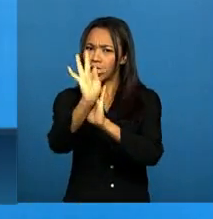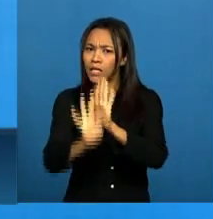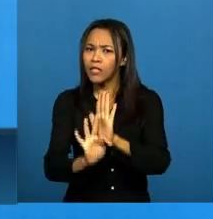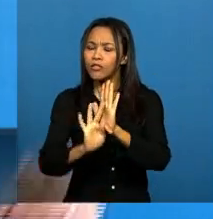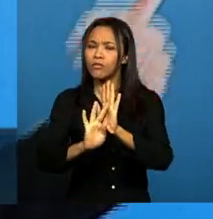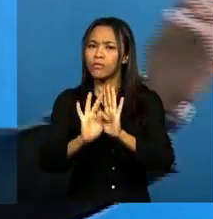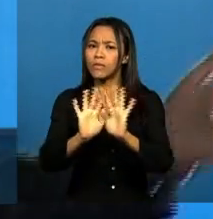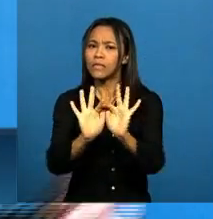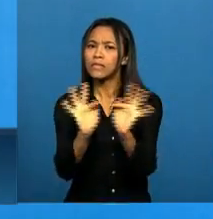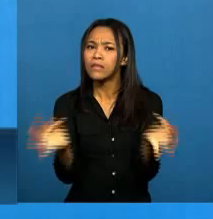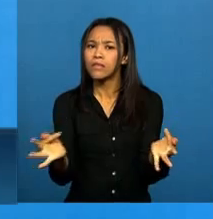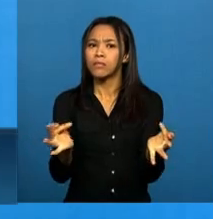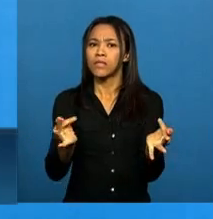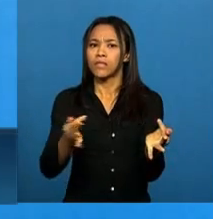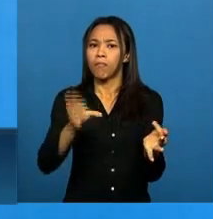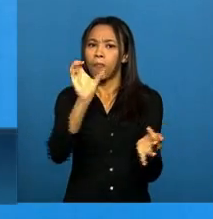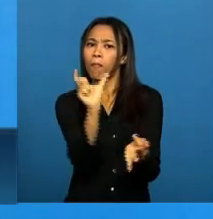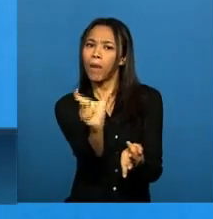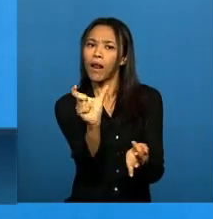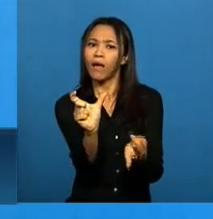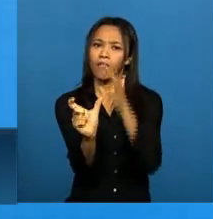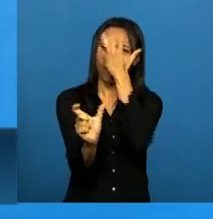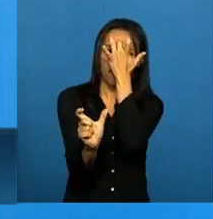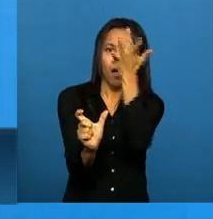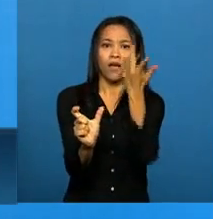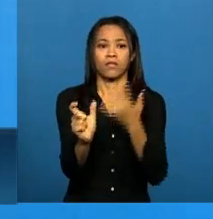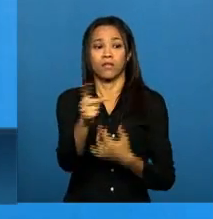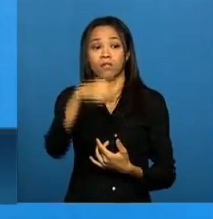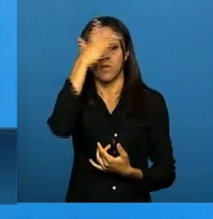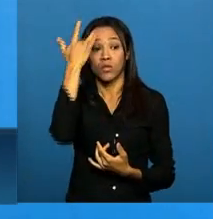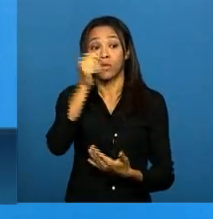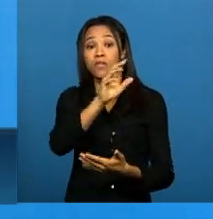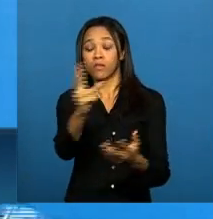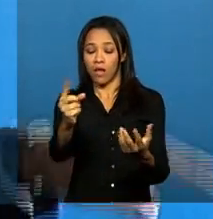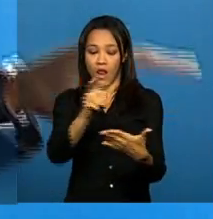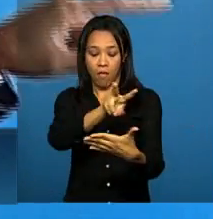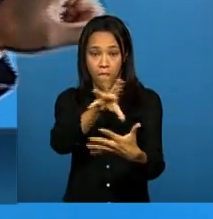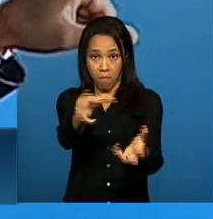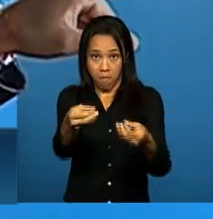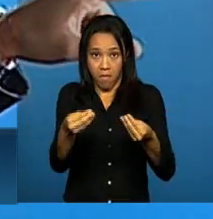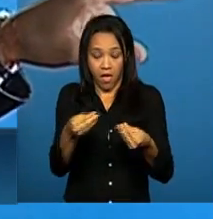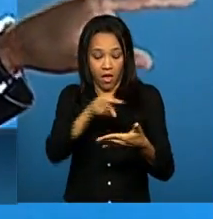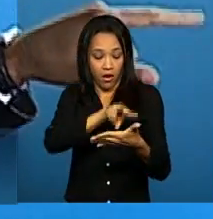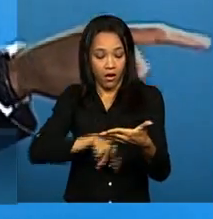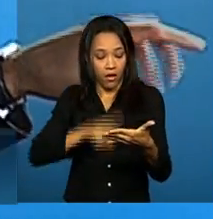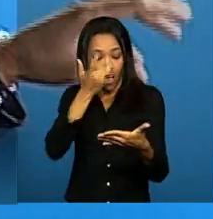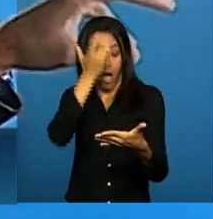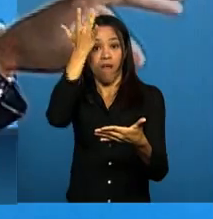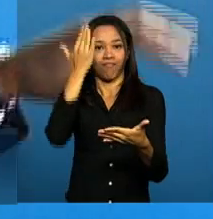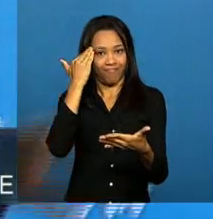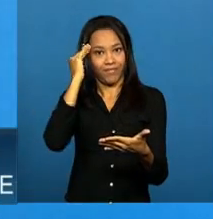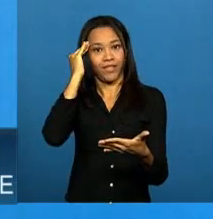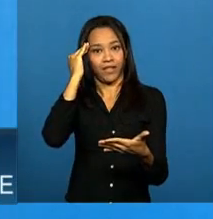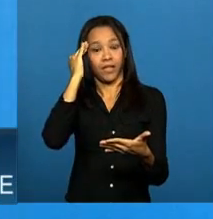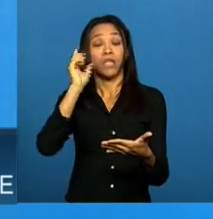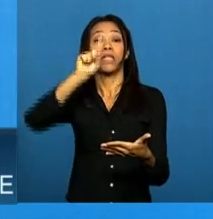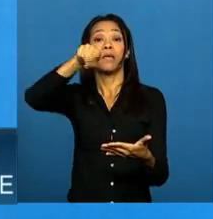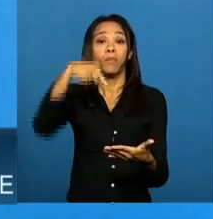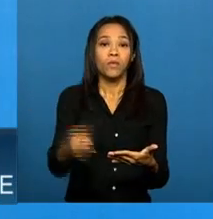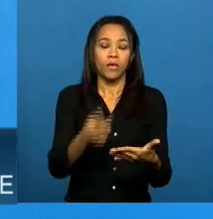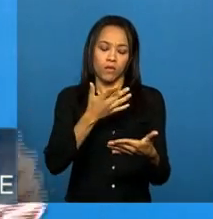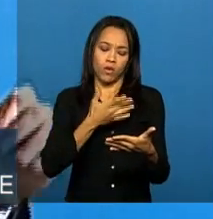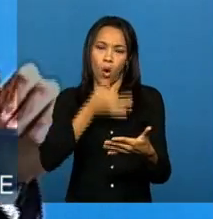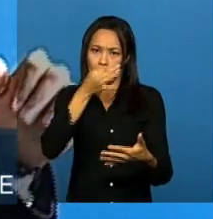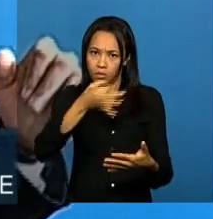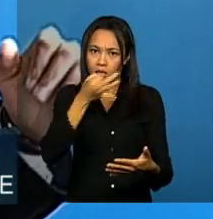acessível, tentar aproximar a população desse debate. Uma vez feito o comentário, o cidadão vai poder,